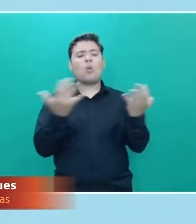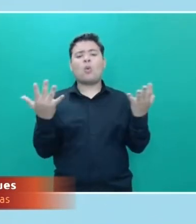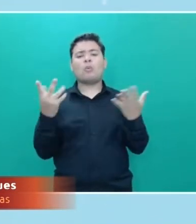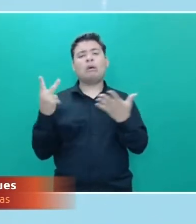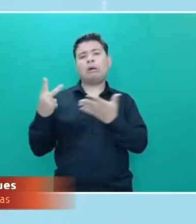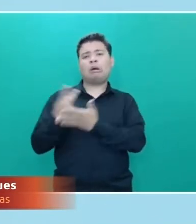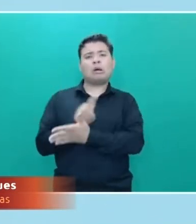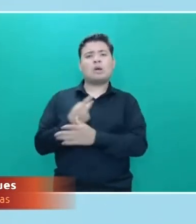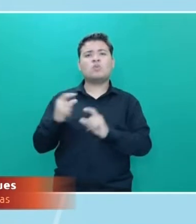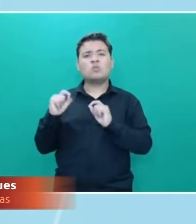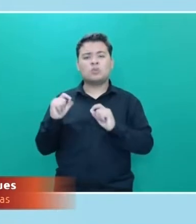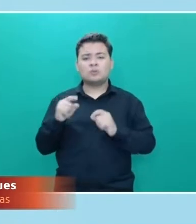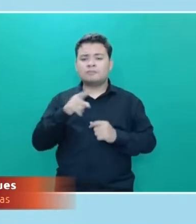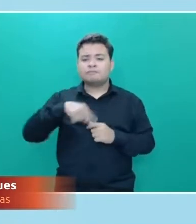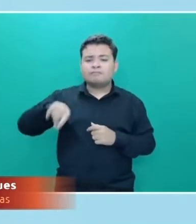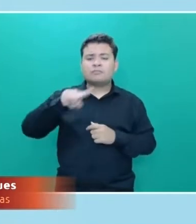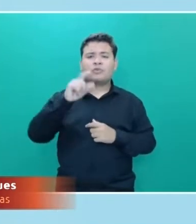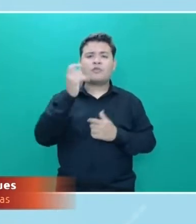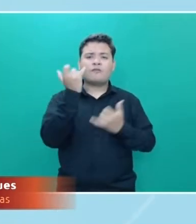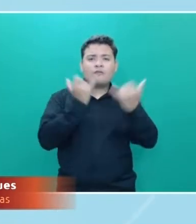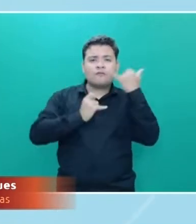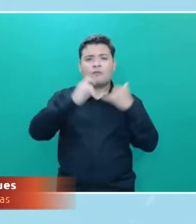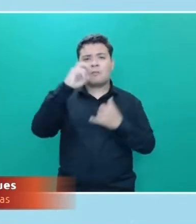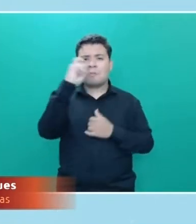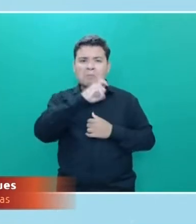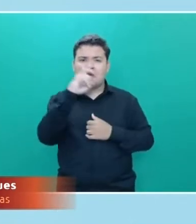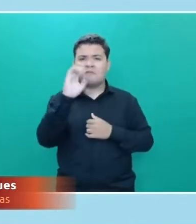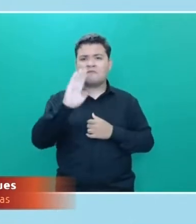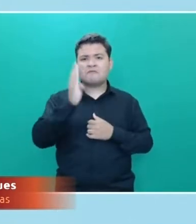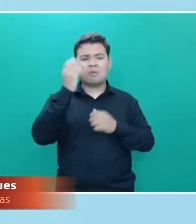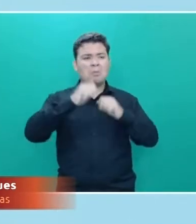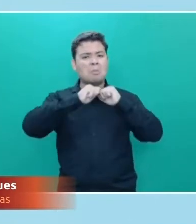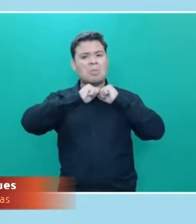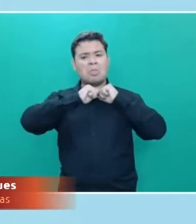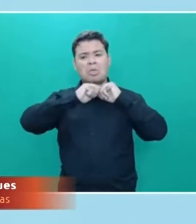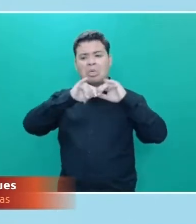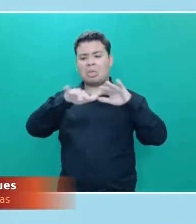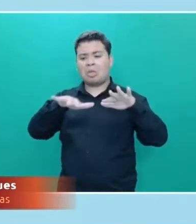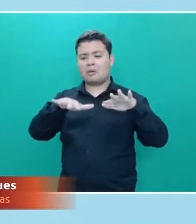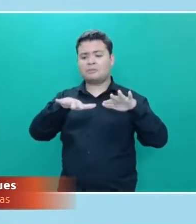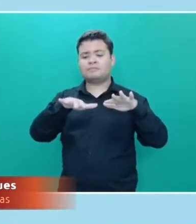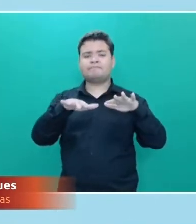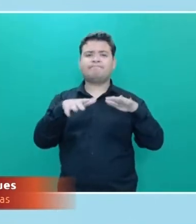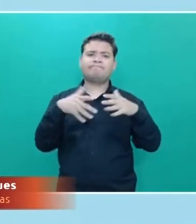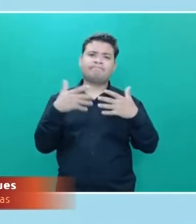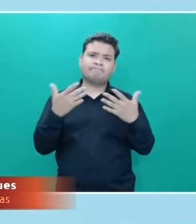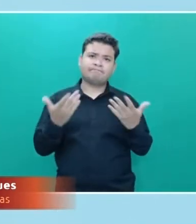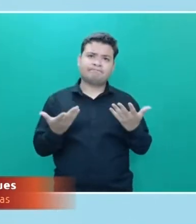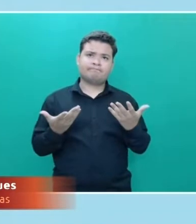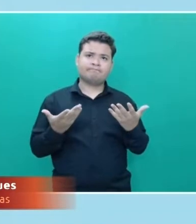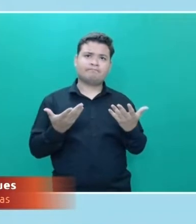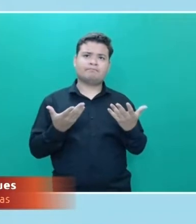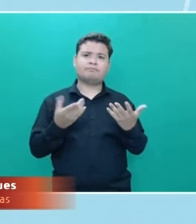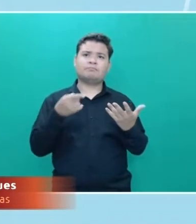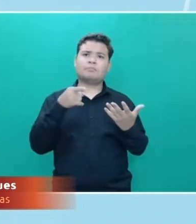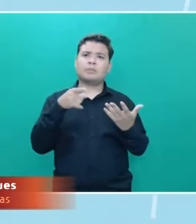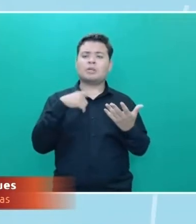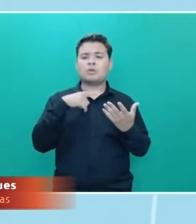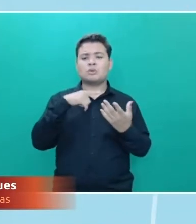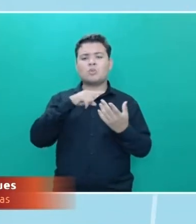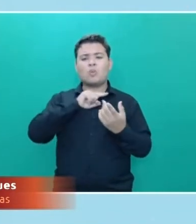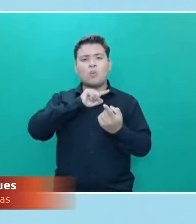disseminar informações falsas, quer seja com o caráter,